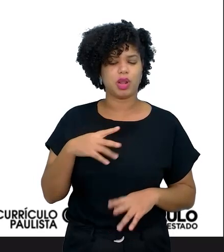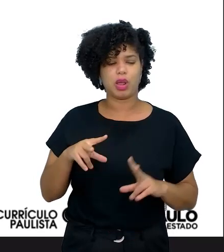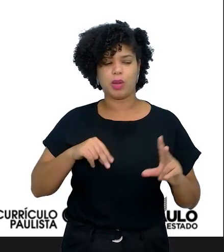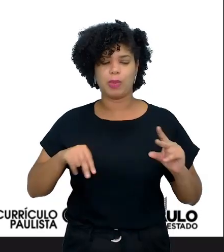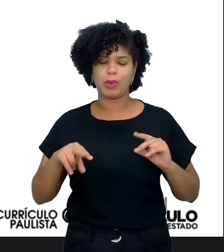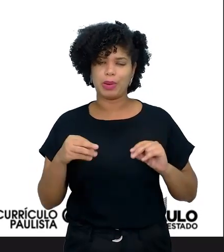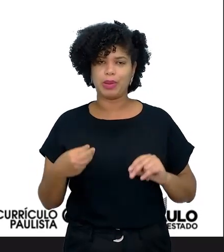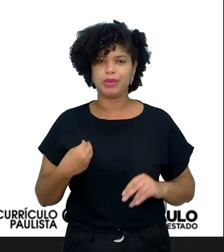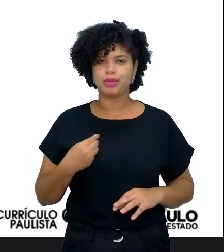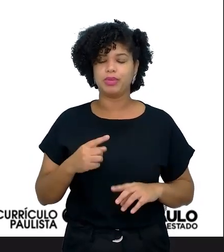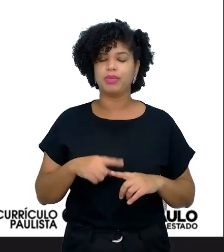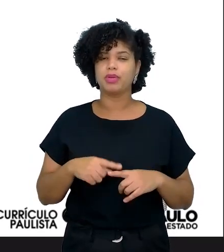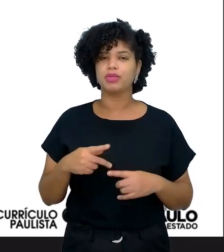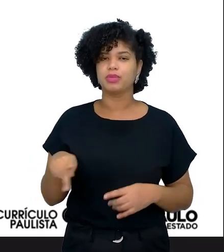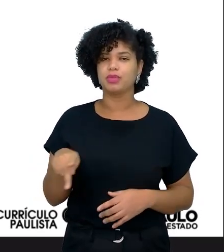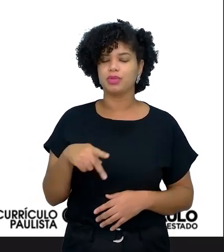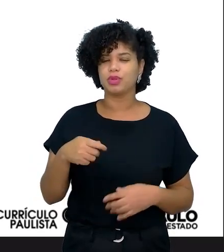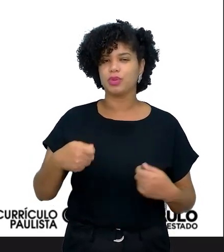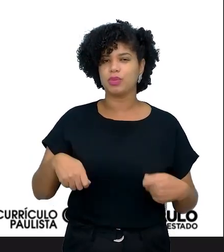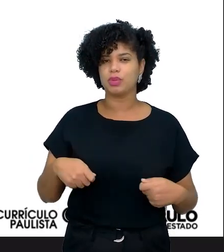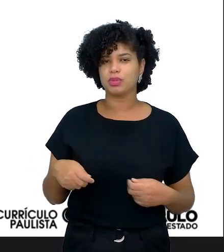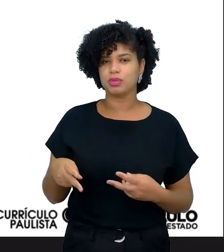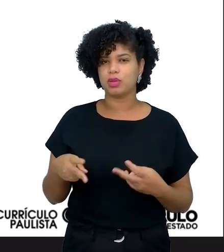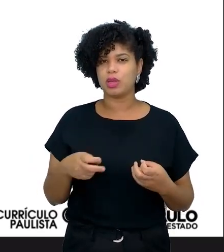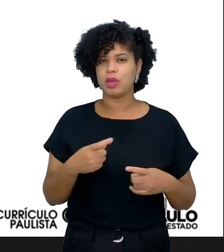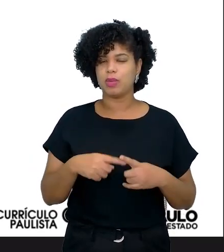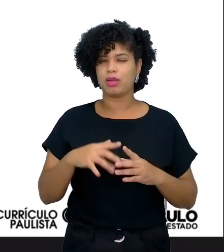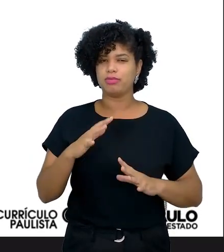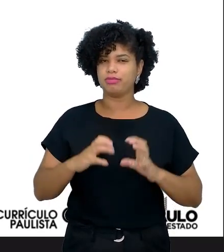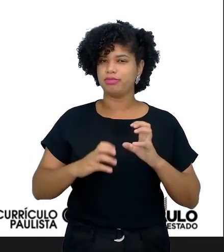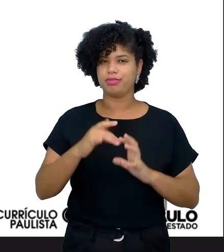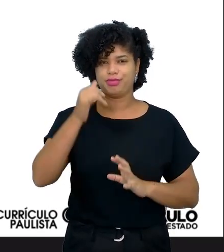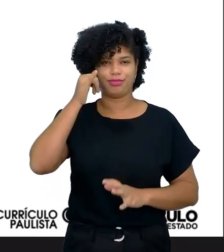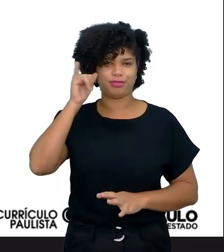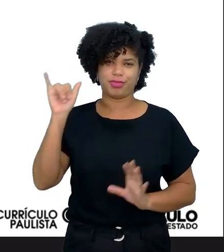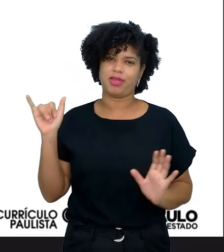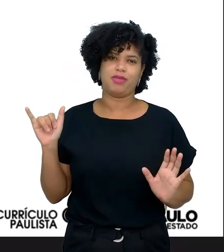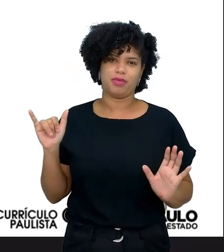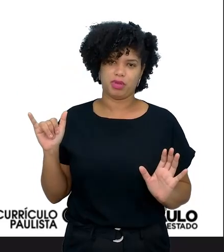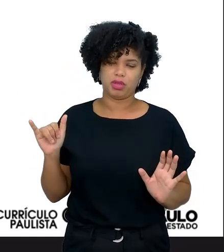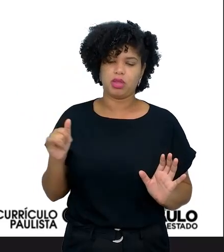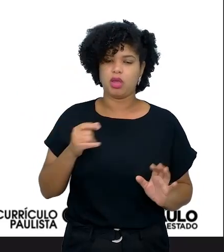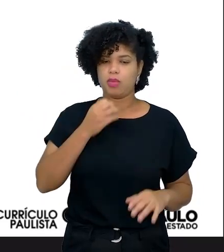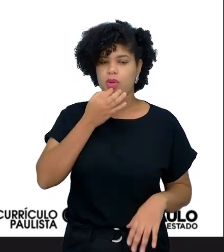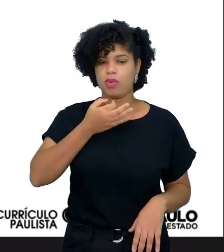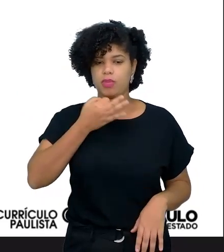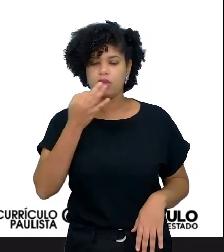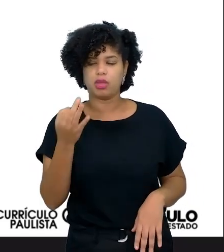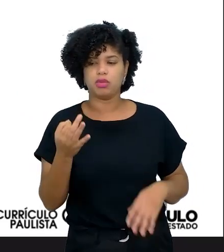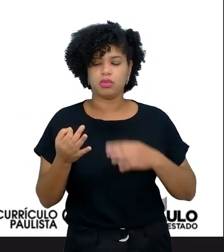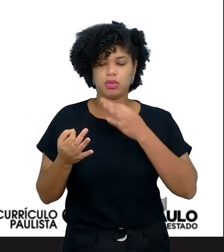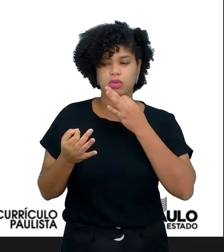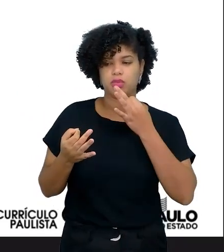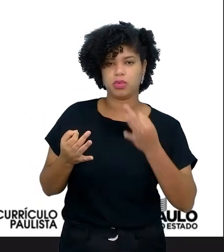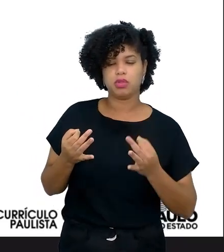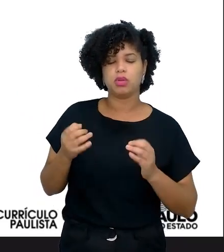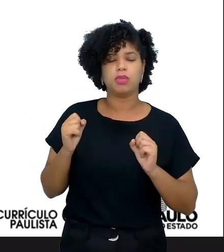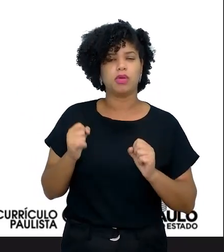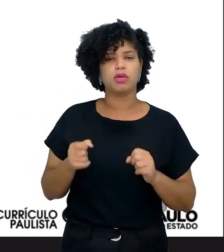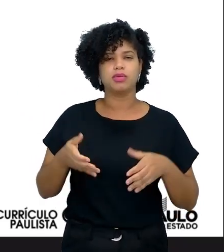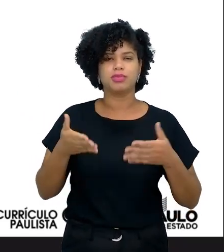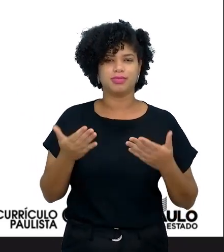porém, o professor tem que direcionar, até por conta para eles não brigarem, enfim, não virar uma certa indisciplina ali naquele momento da